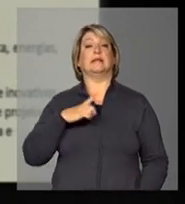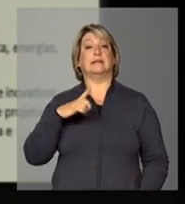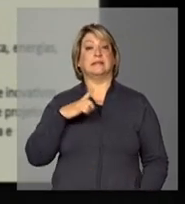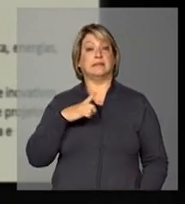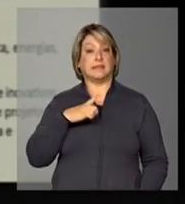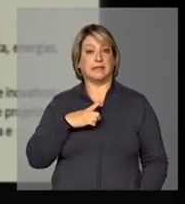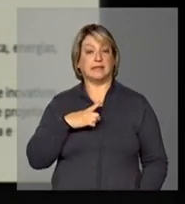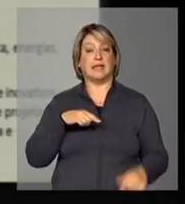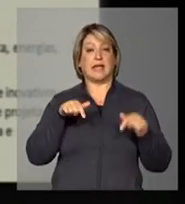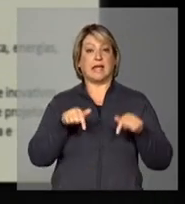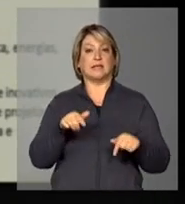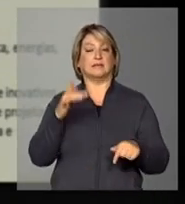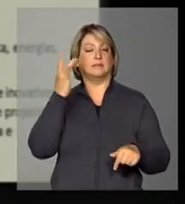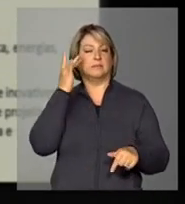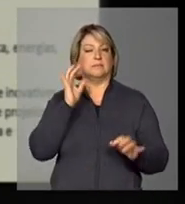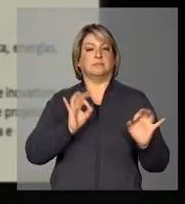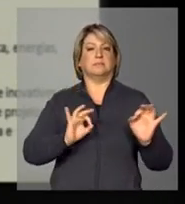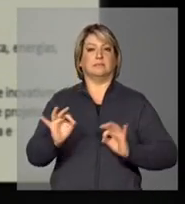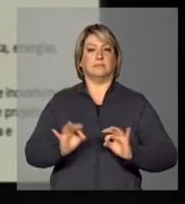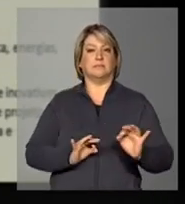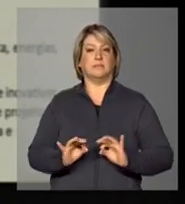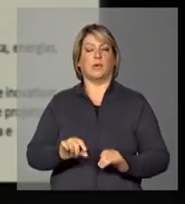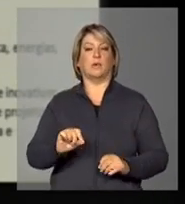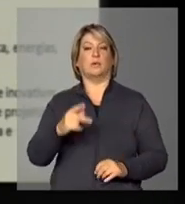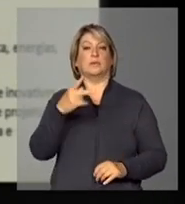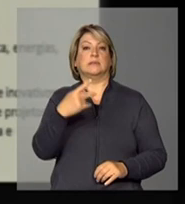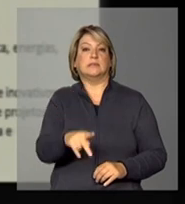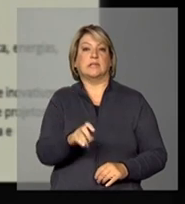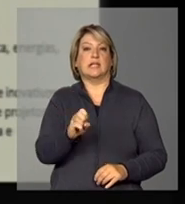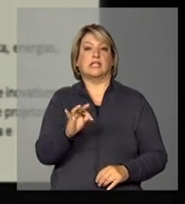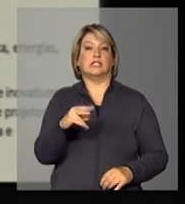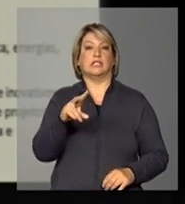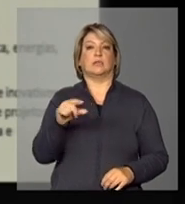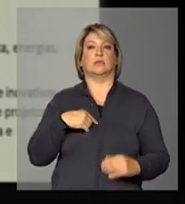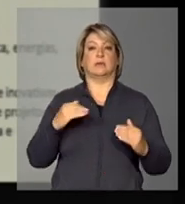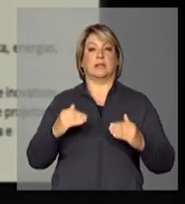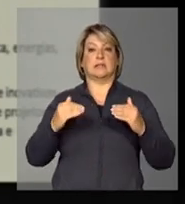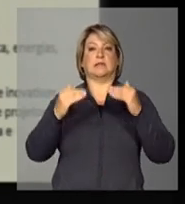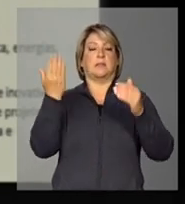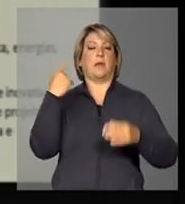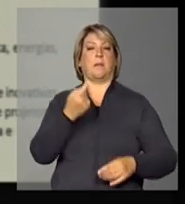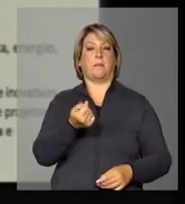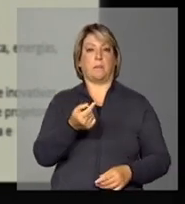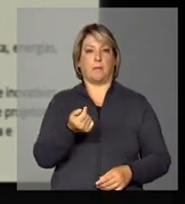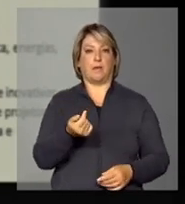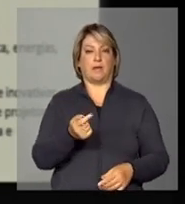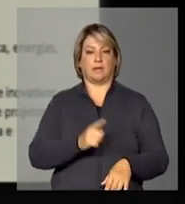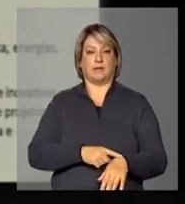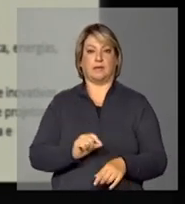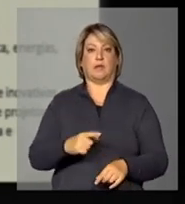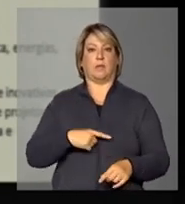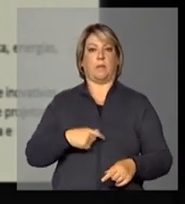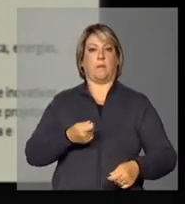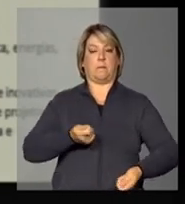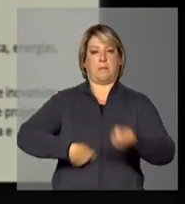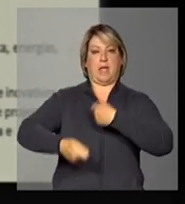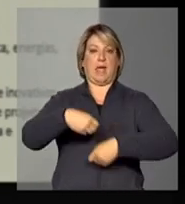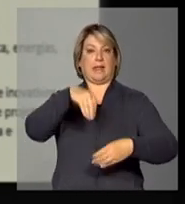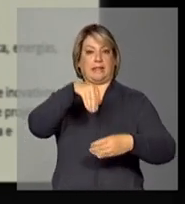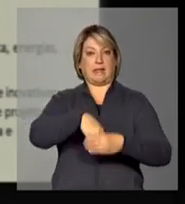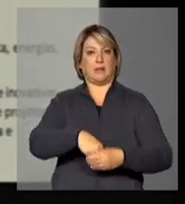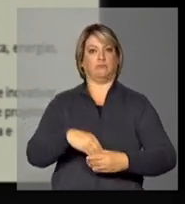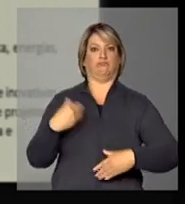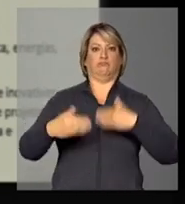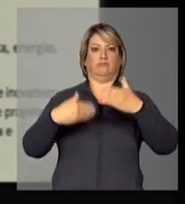essa peculiaridade no seu estilo de crescimento recente. Um mercado interno dinâmico, combinando